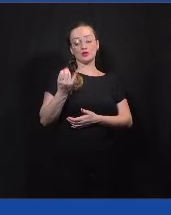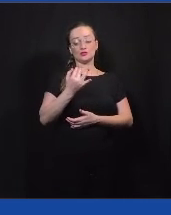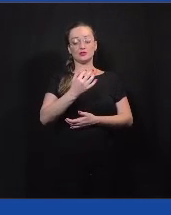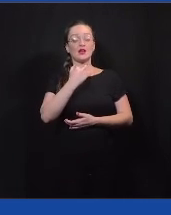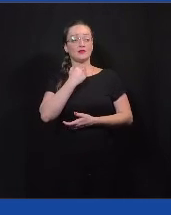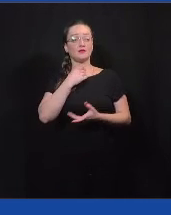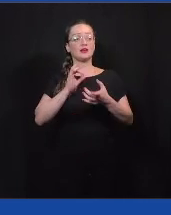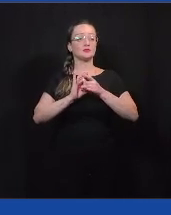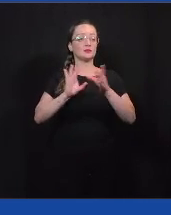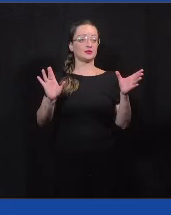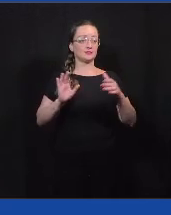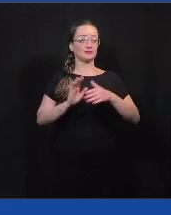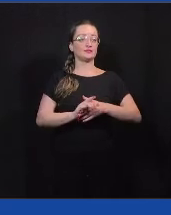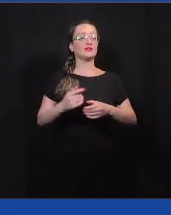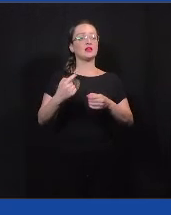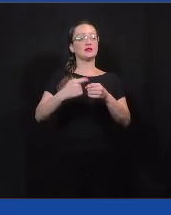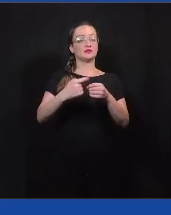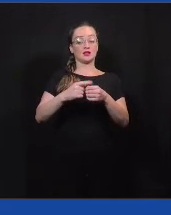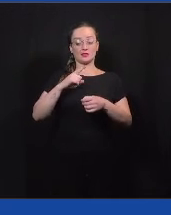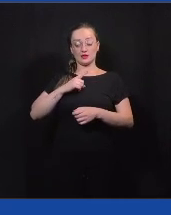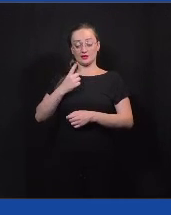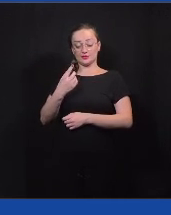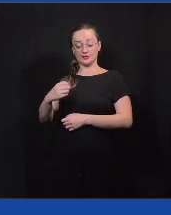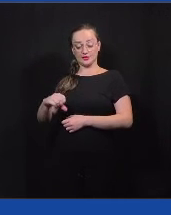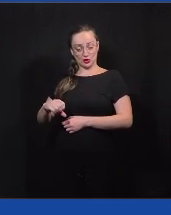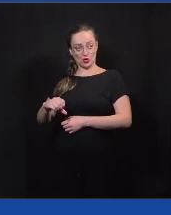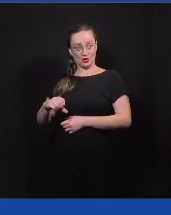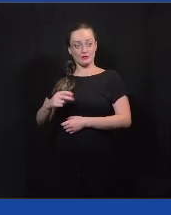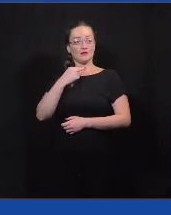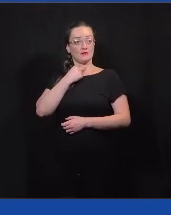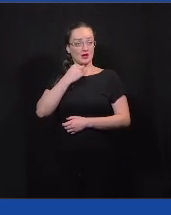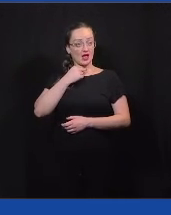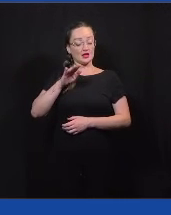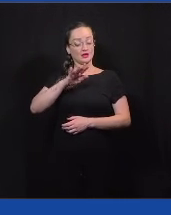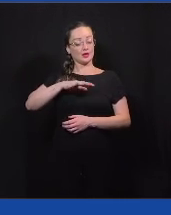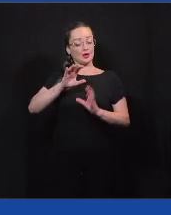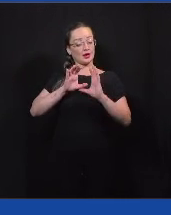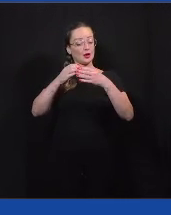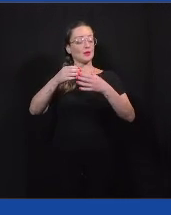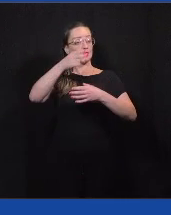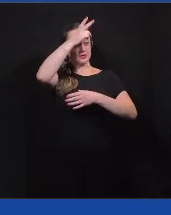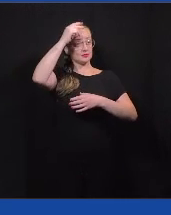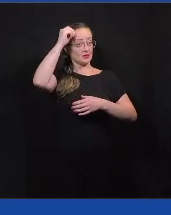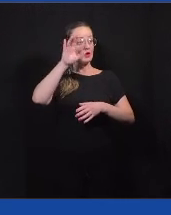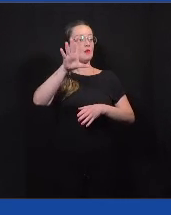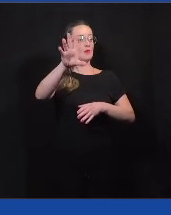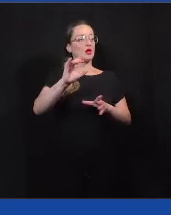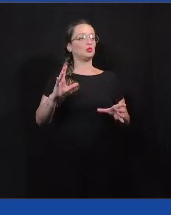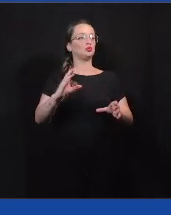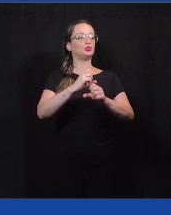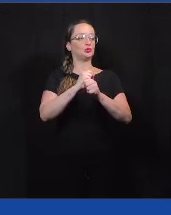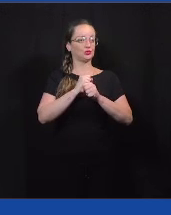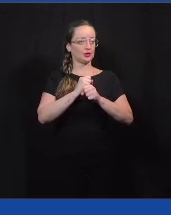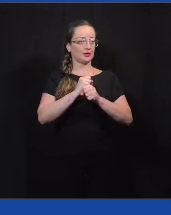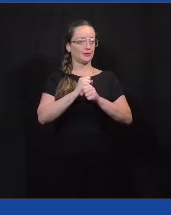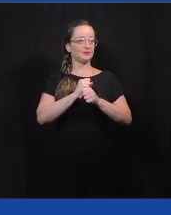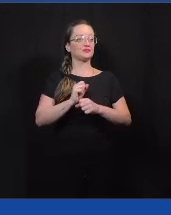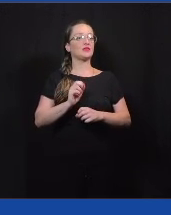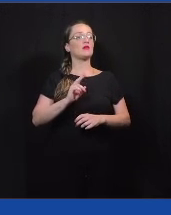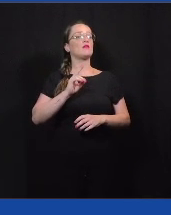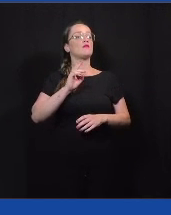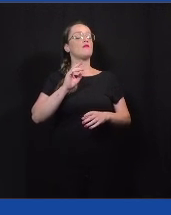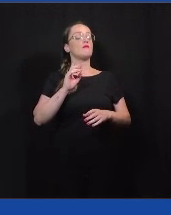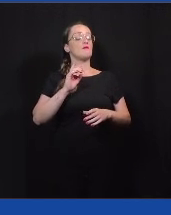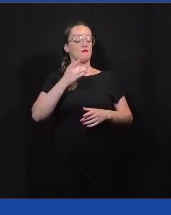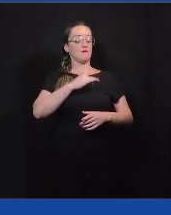na minha cidade, tem 19 vagas na Câmara Municipal, eu vou pegar esse total de número de votos válidos e dividir por